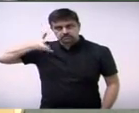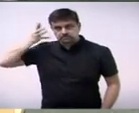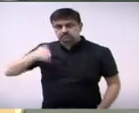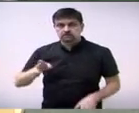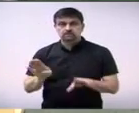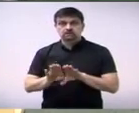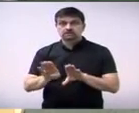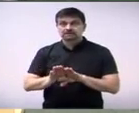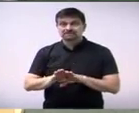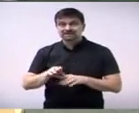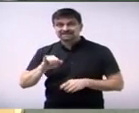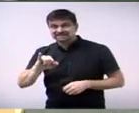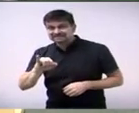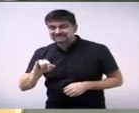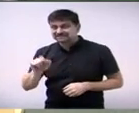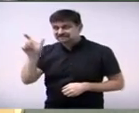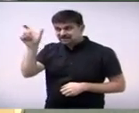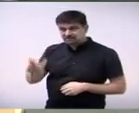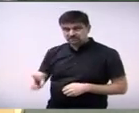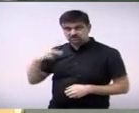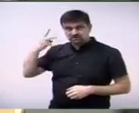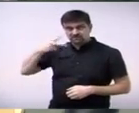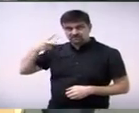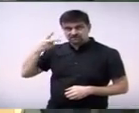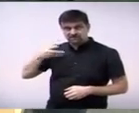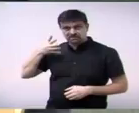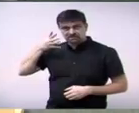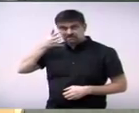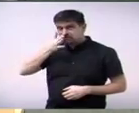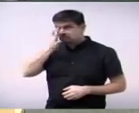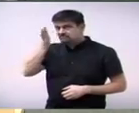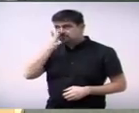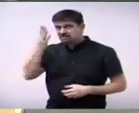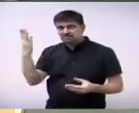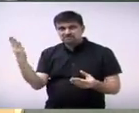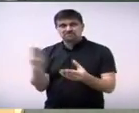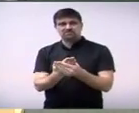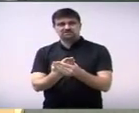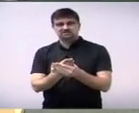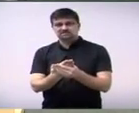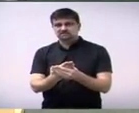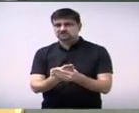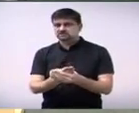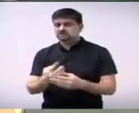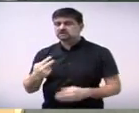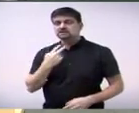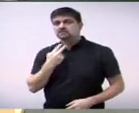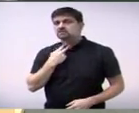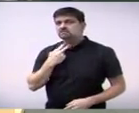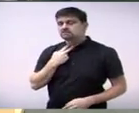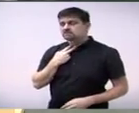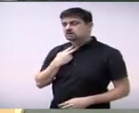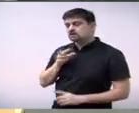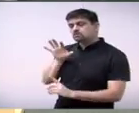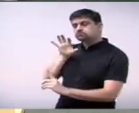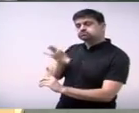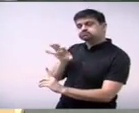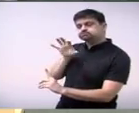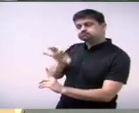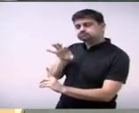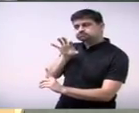se render processo que faça o processo e não ameace principalmente se for